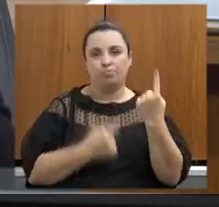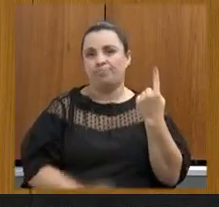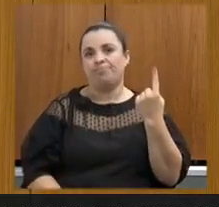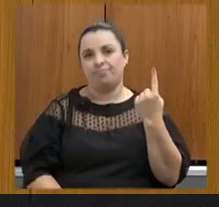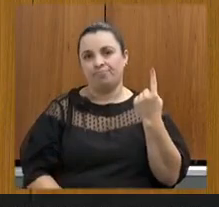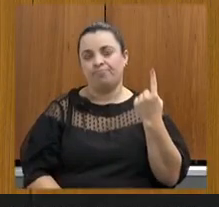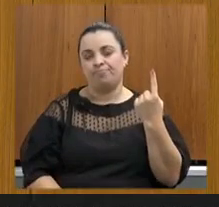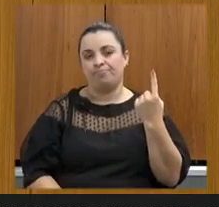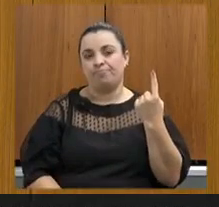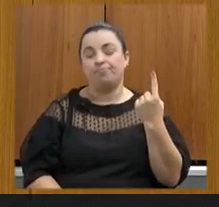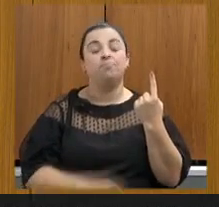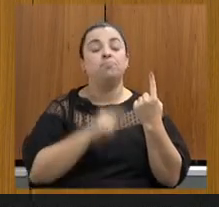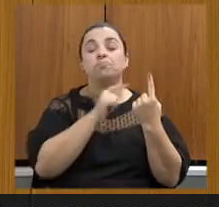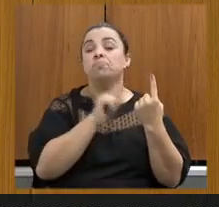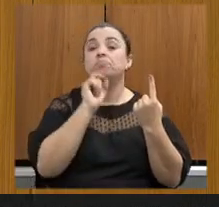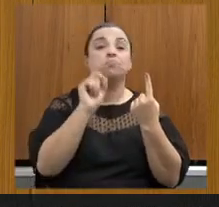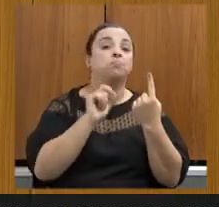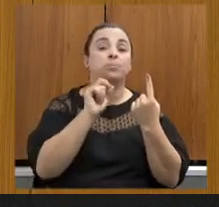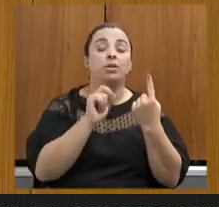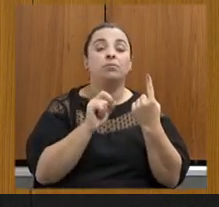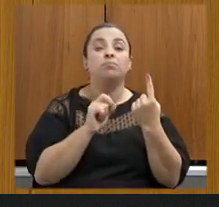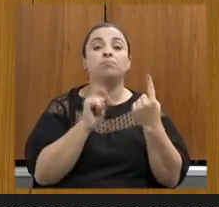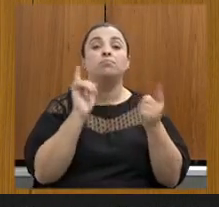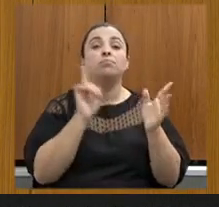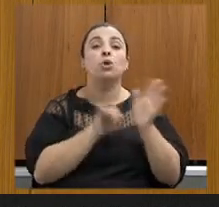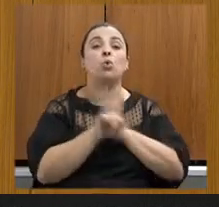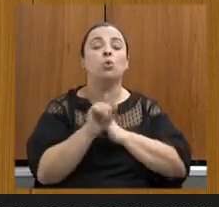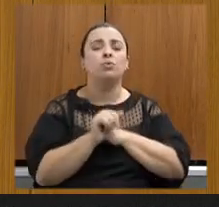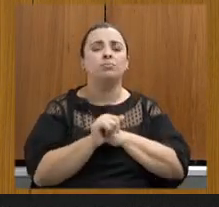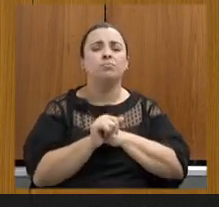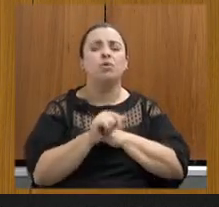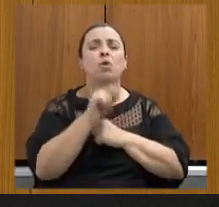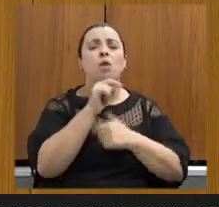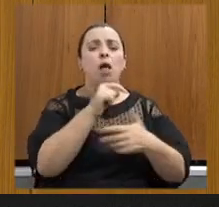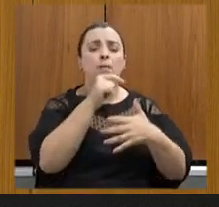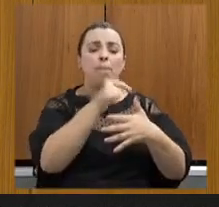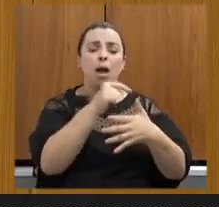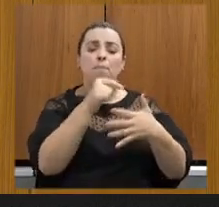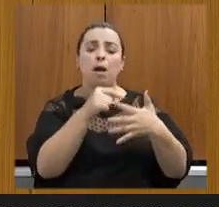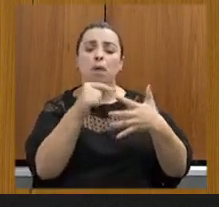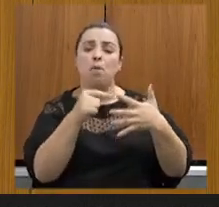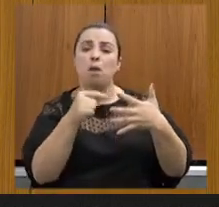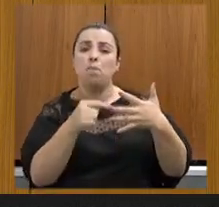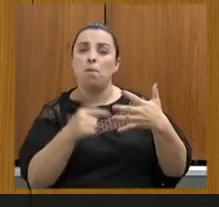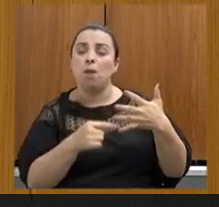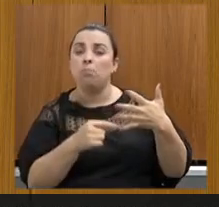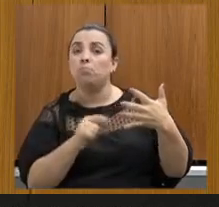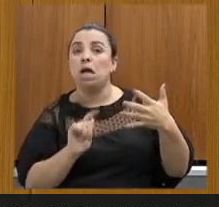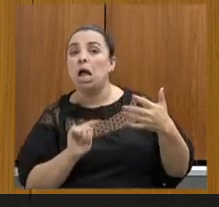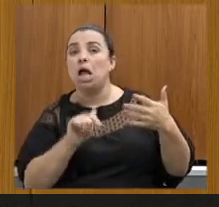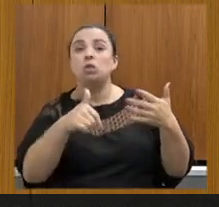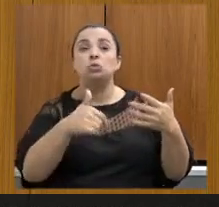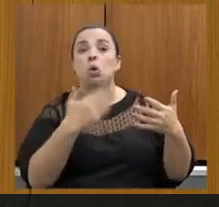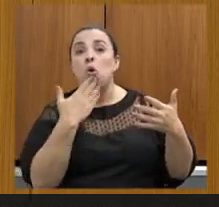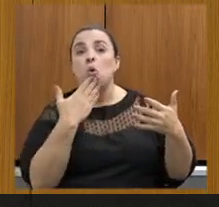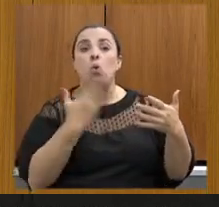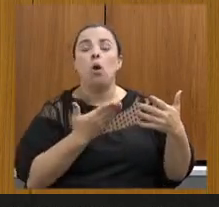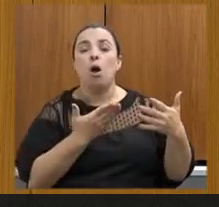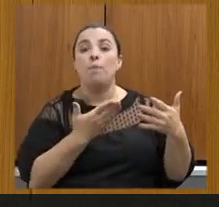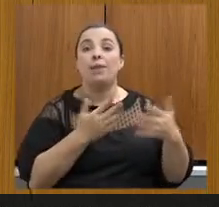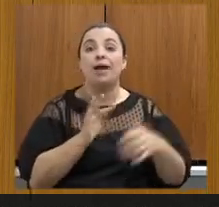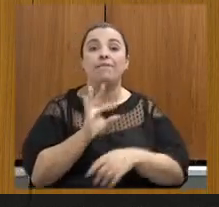quais as principais ações que você tem implementado para fiscalização que você